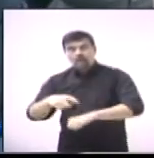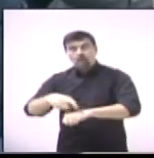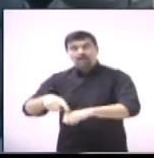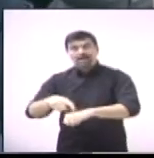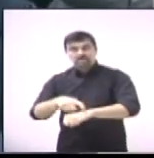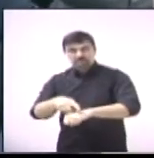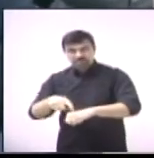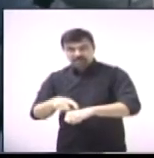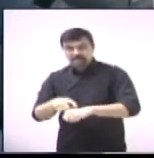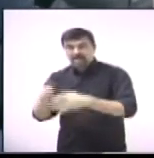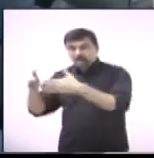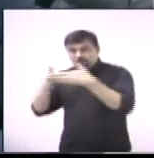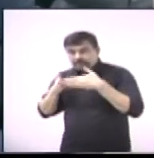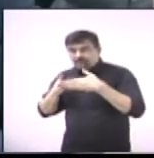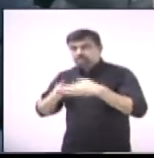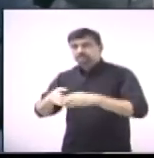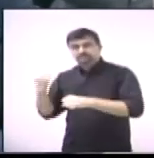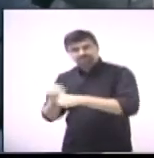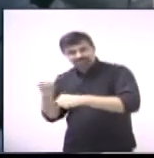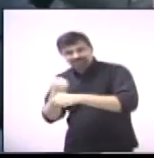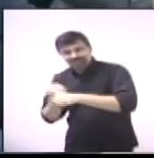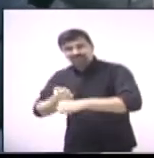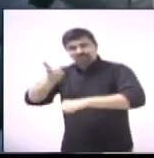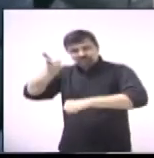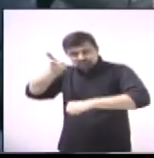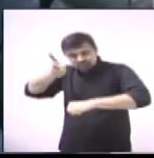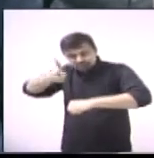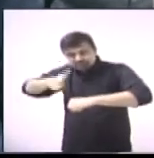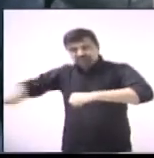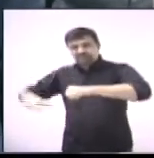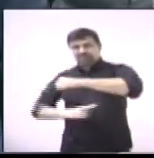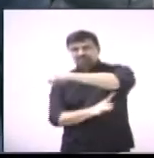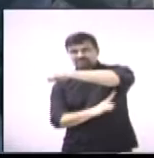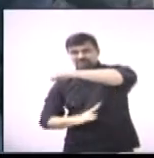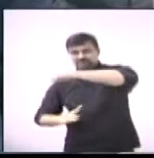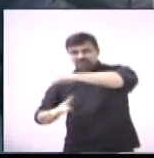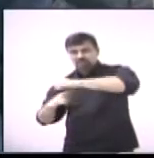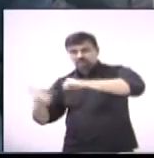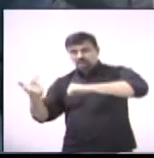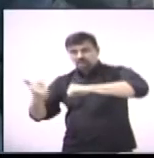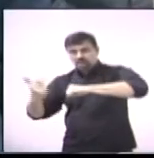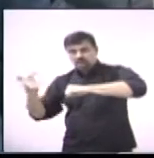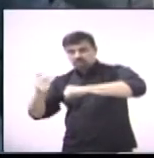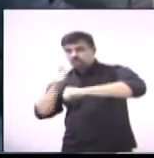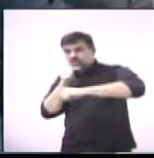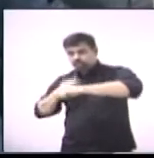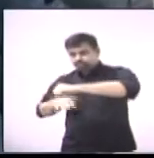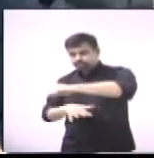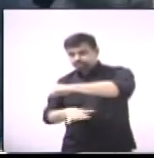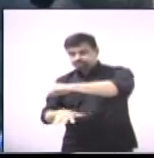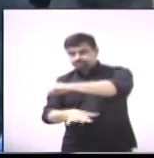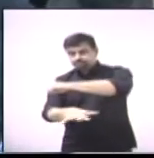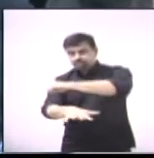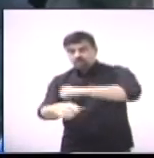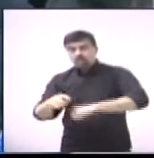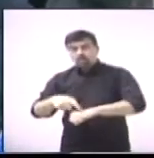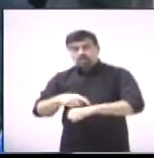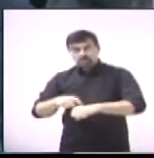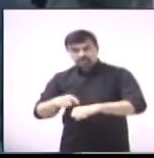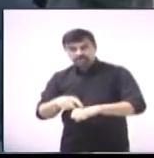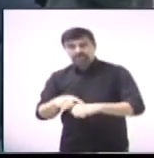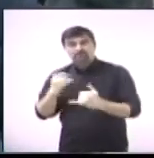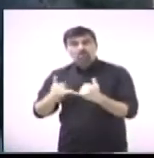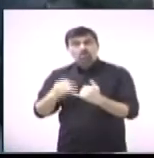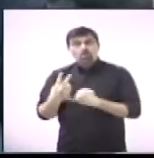pedir, presidente, essa retomada da construção da ponte sobre o rio Atibaia, a segunda ponte, e quase dois